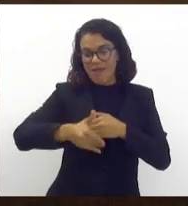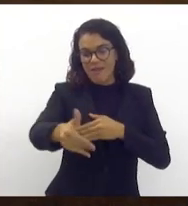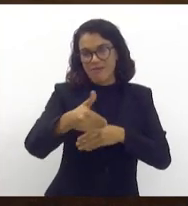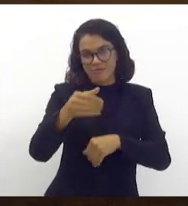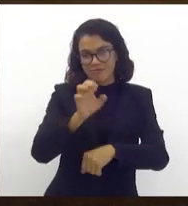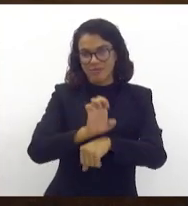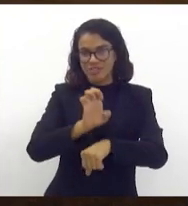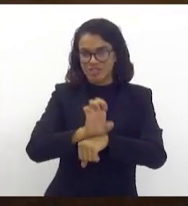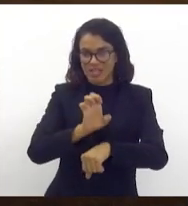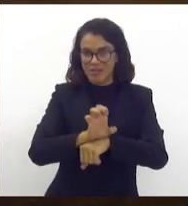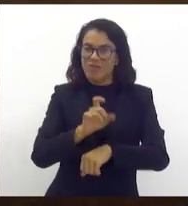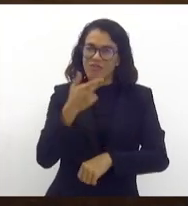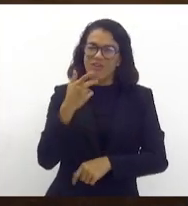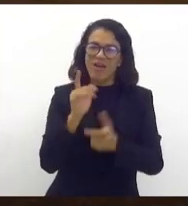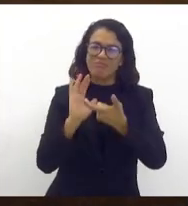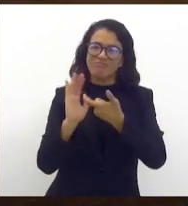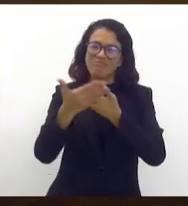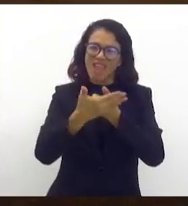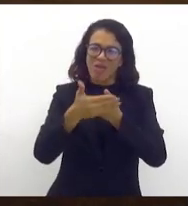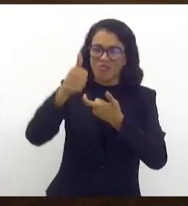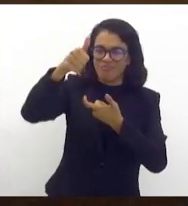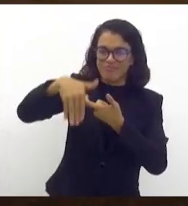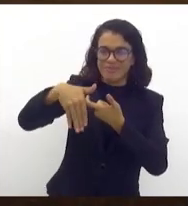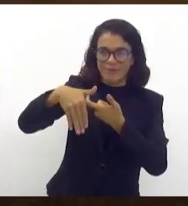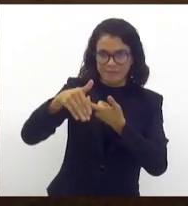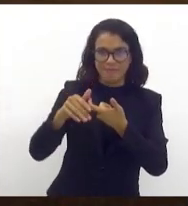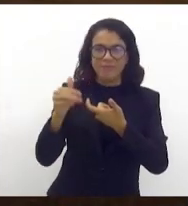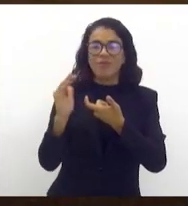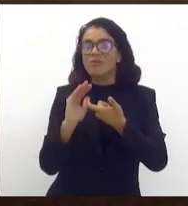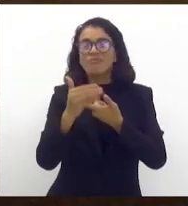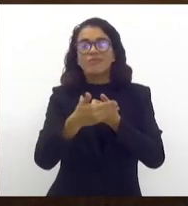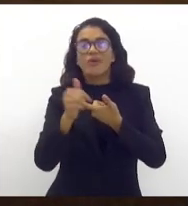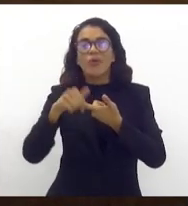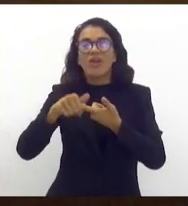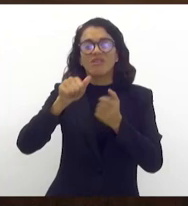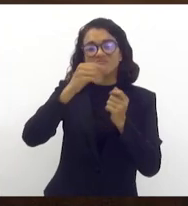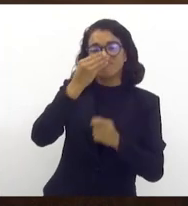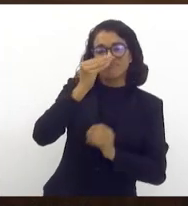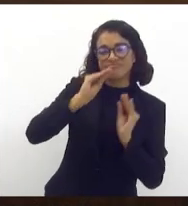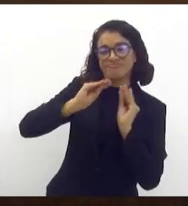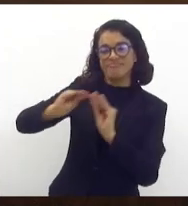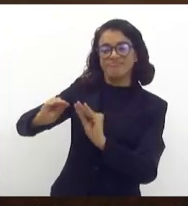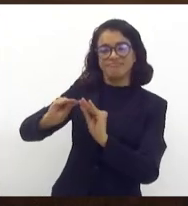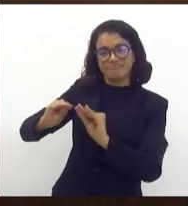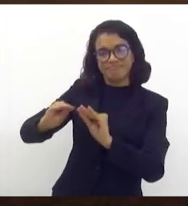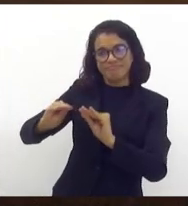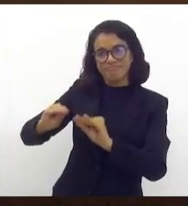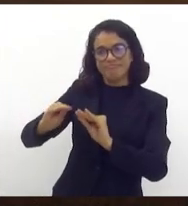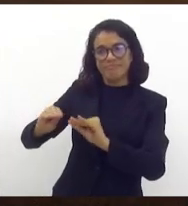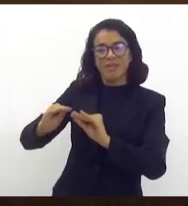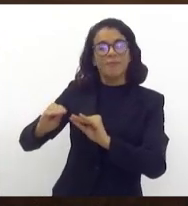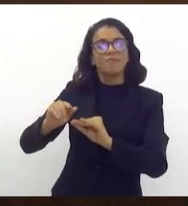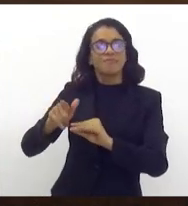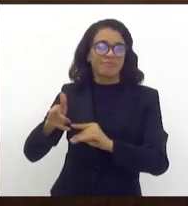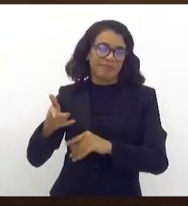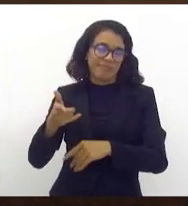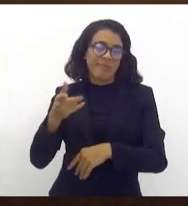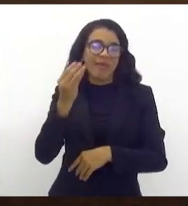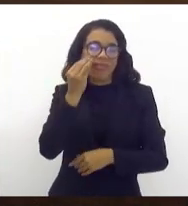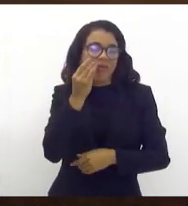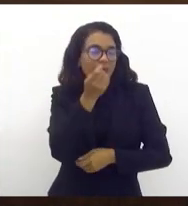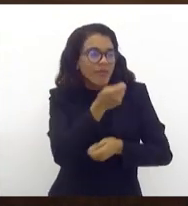fruto... Eu vou usar o termo do descaso. Fruto do descaso em não buscar a interlocução